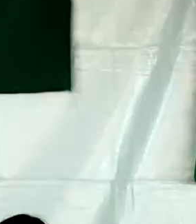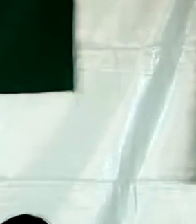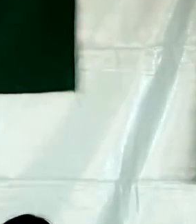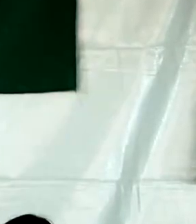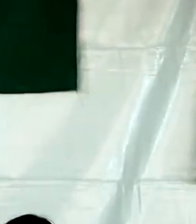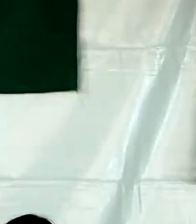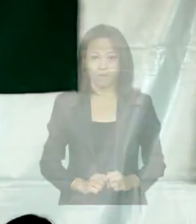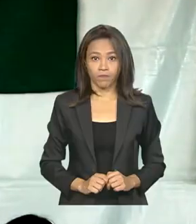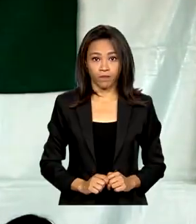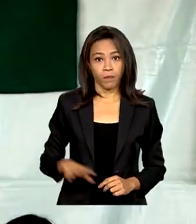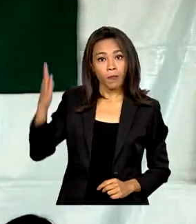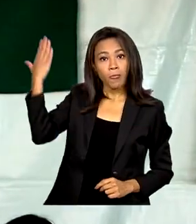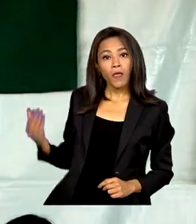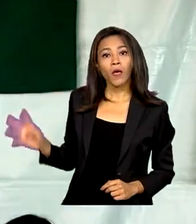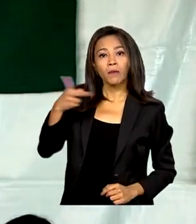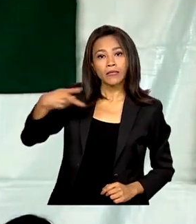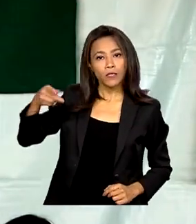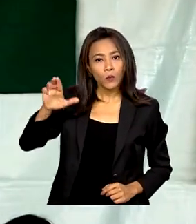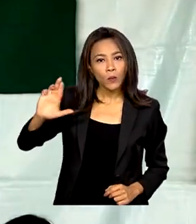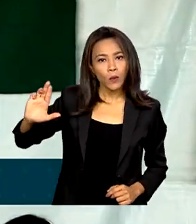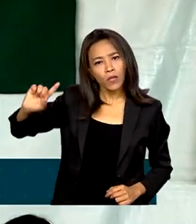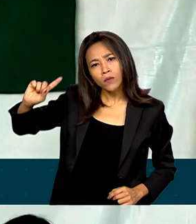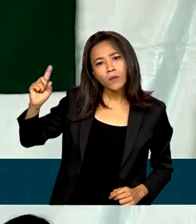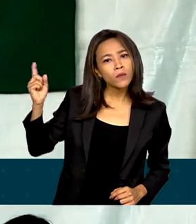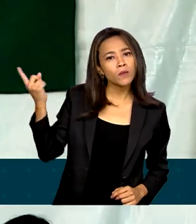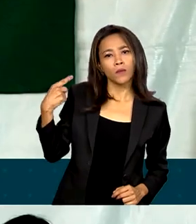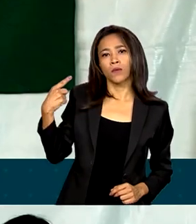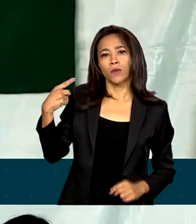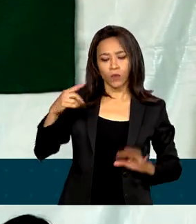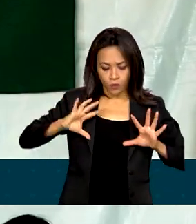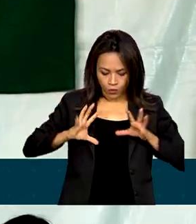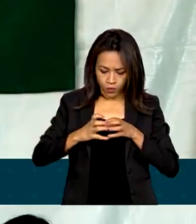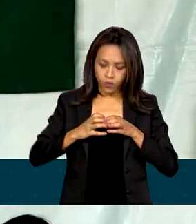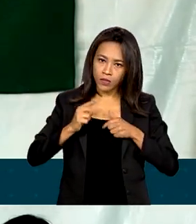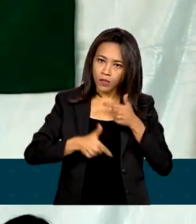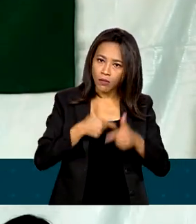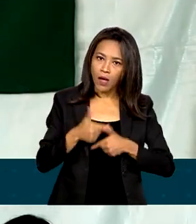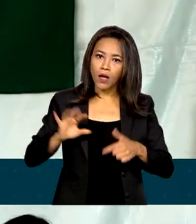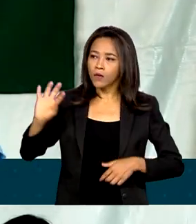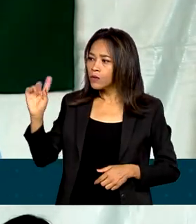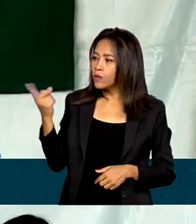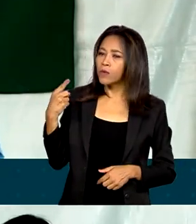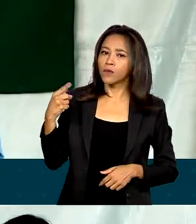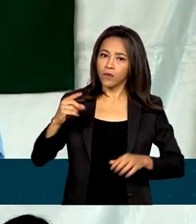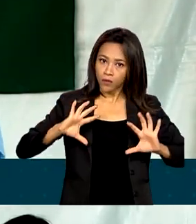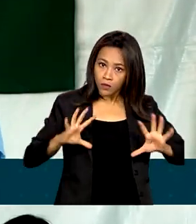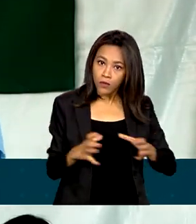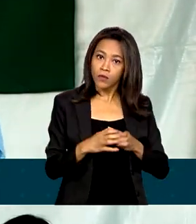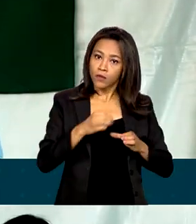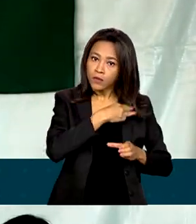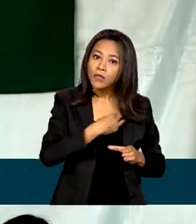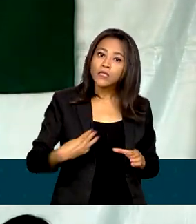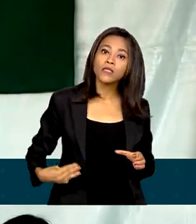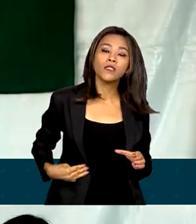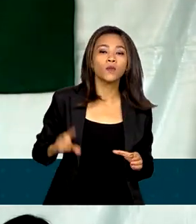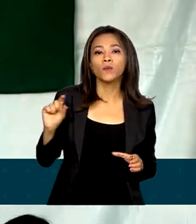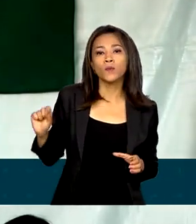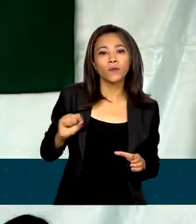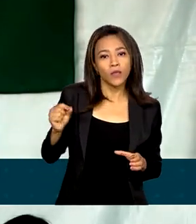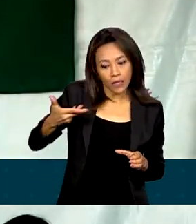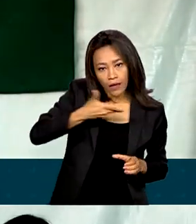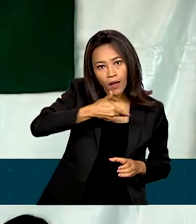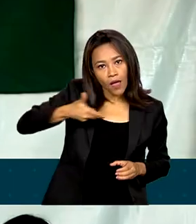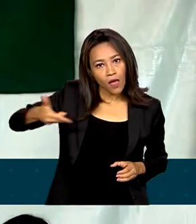O presidente Lula determinou a sua equipe, determinou os seus ministros, eles devem